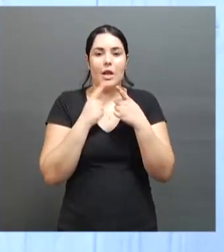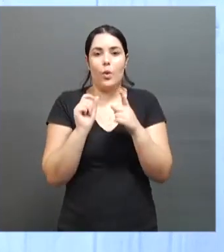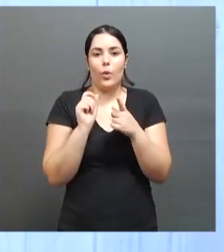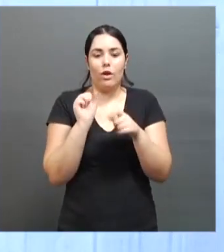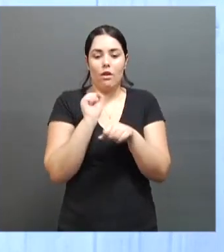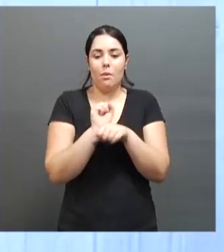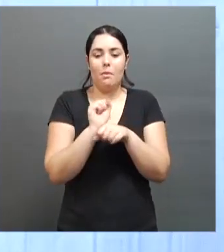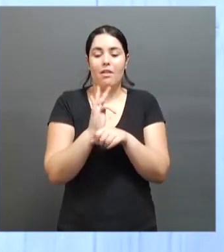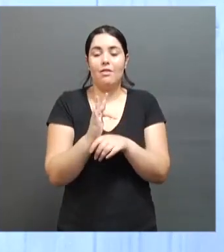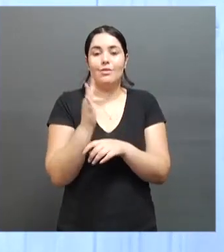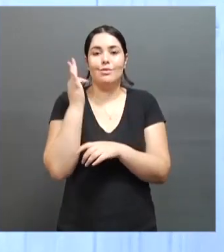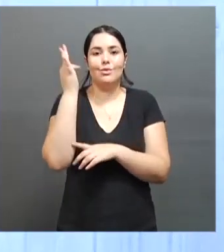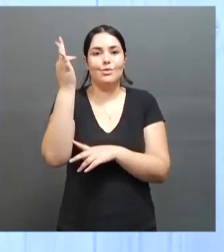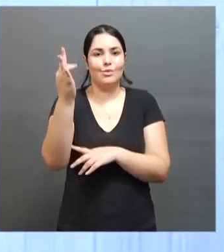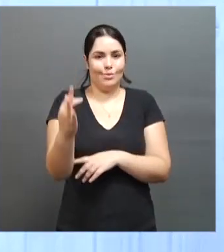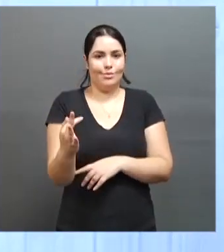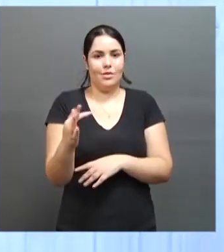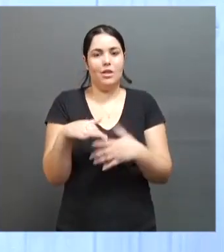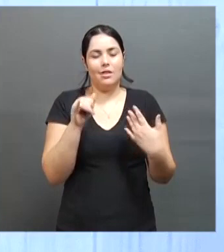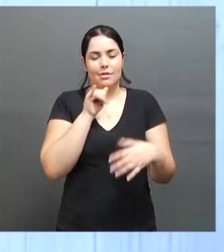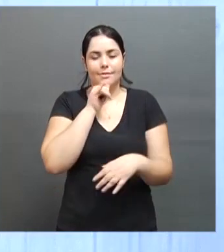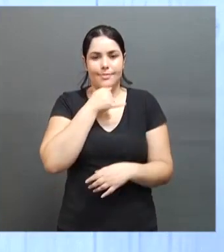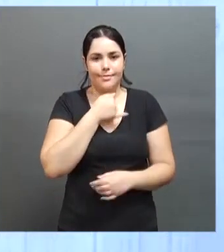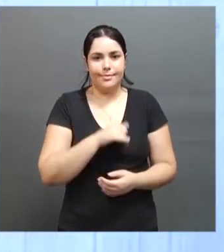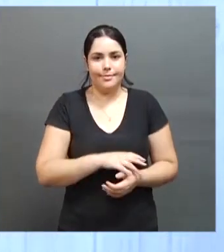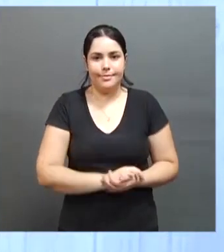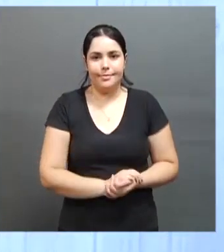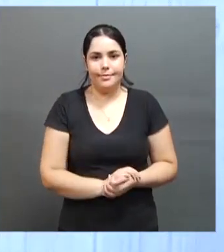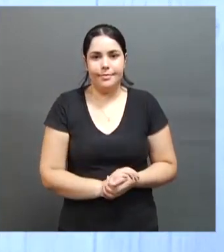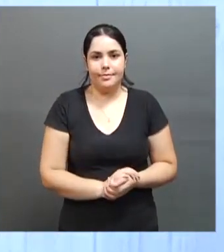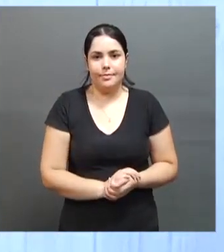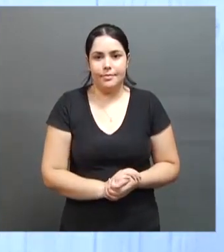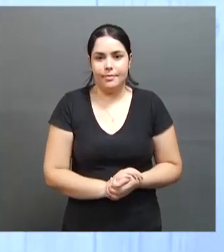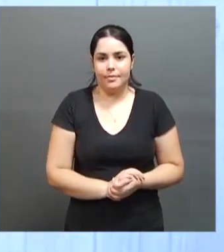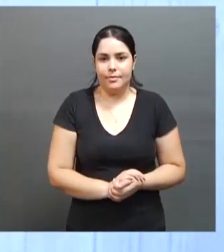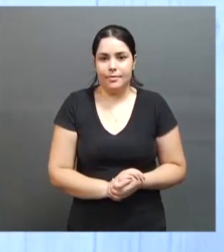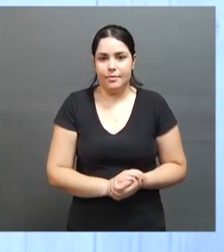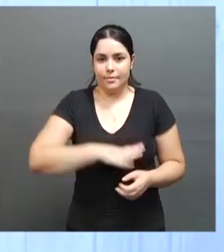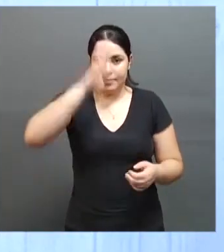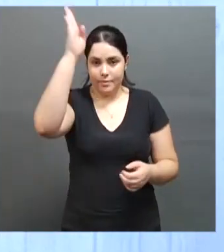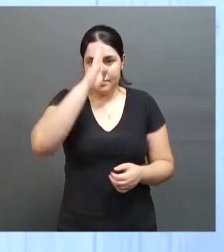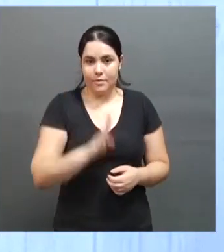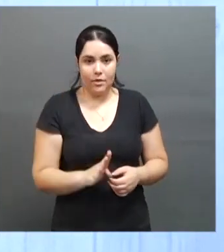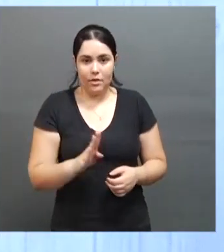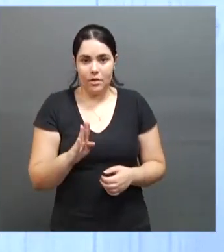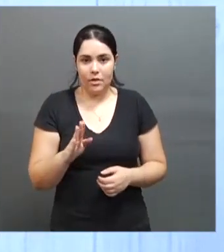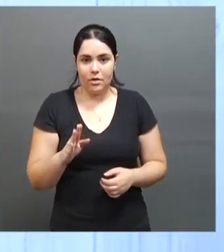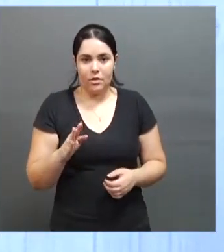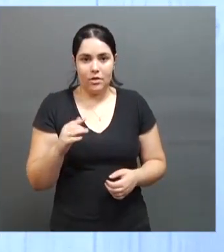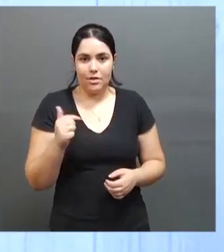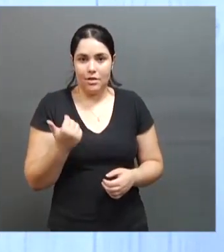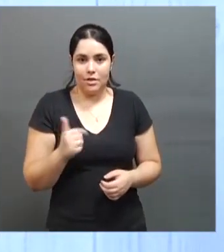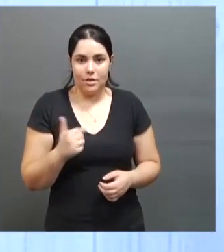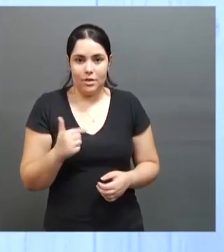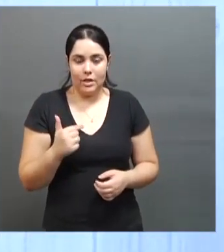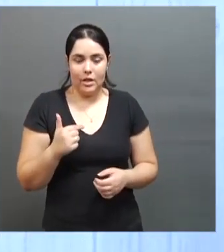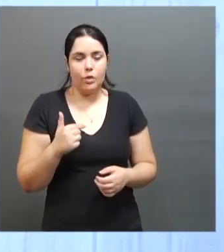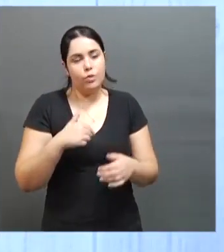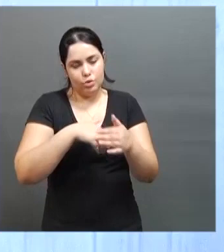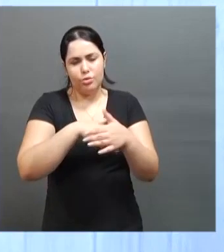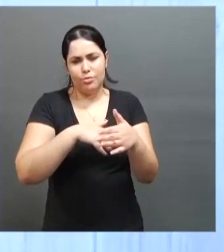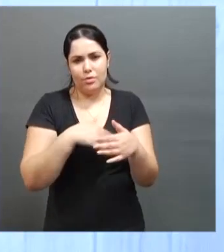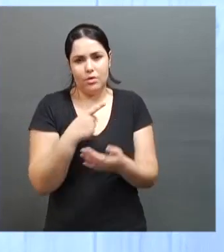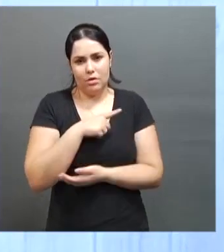o que aconteceu foi realmente muito triste. E o Brasil, realmente, gente não tem, fora o futebol e